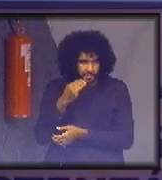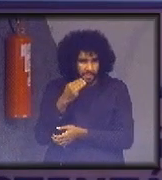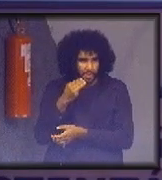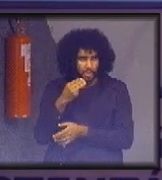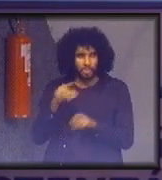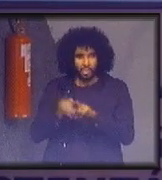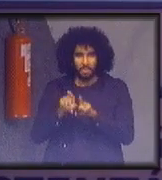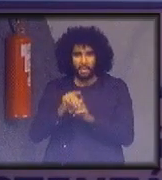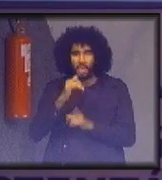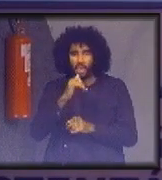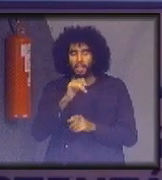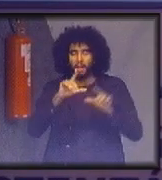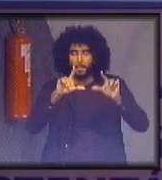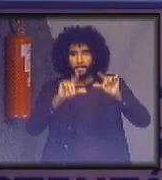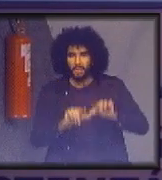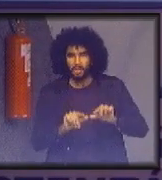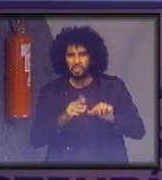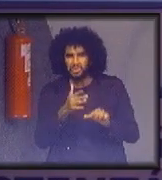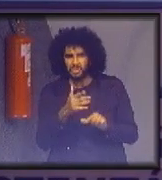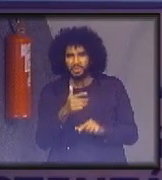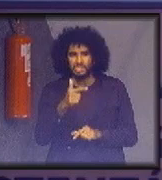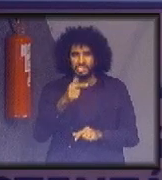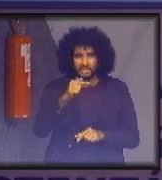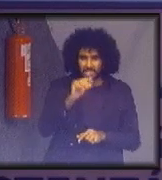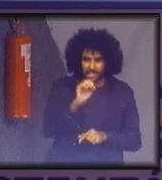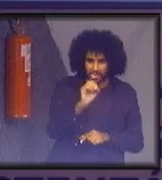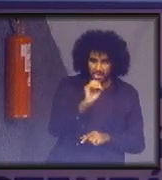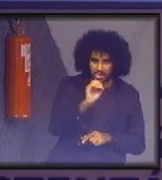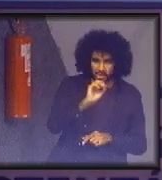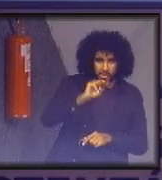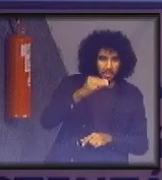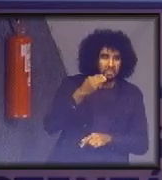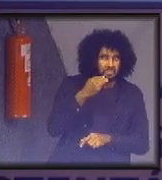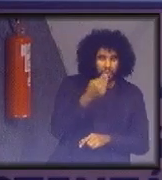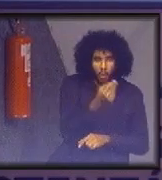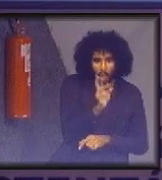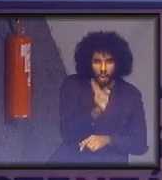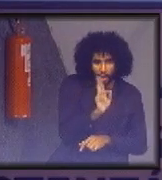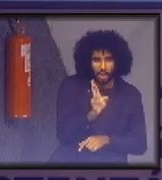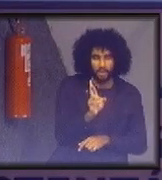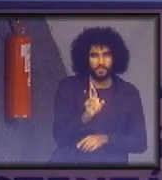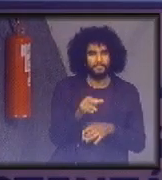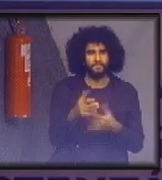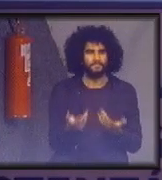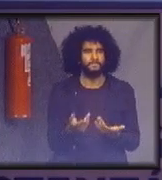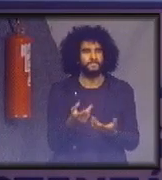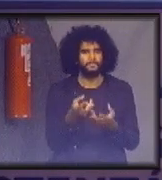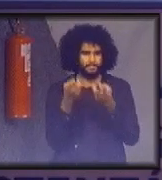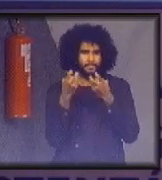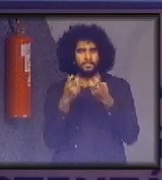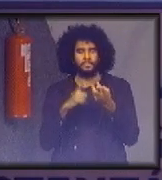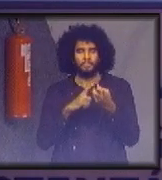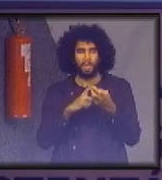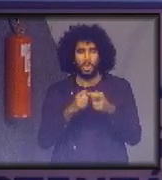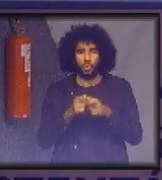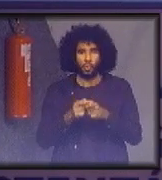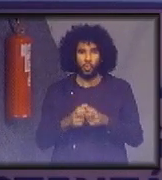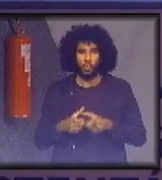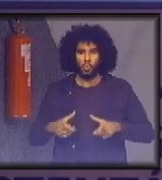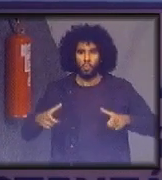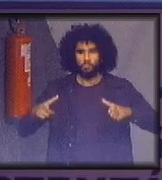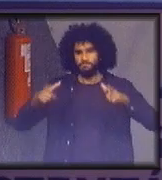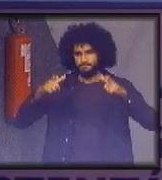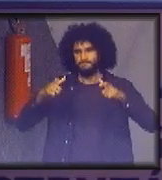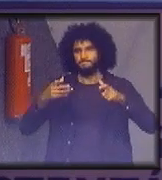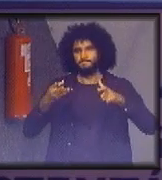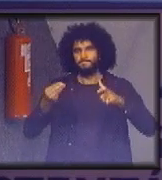de luz em quase 700 mil reais em um ano. Então, os volumes são extremamente expressivos quando isso